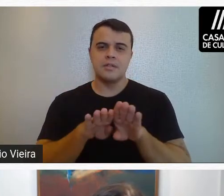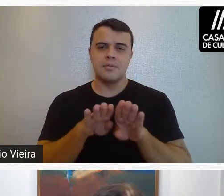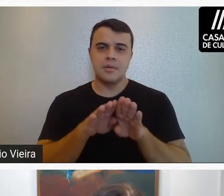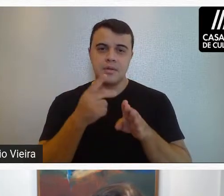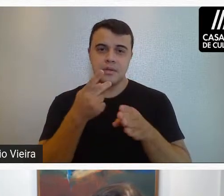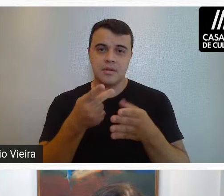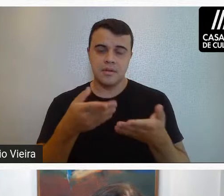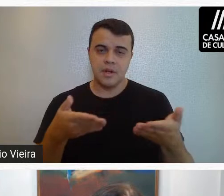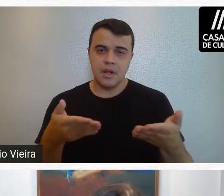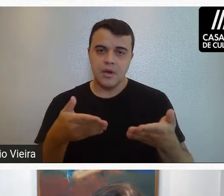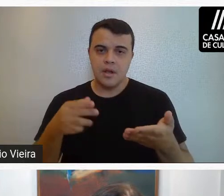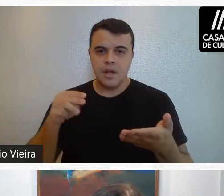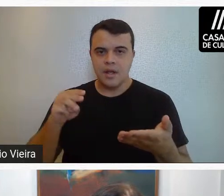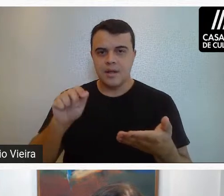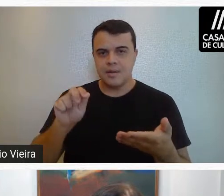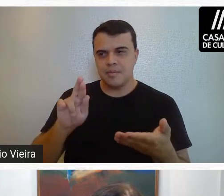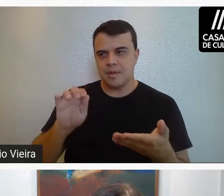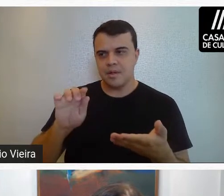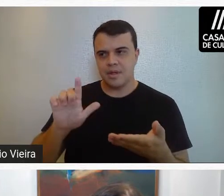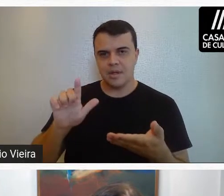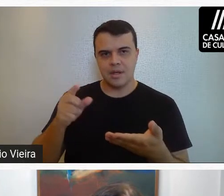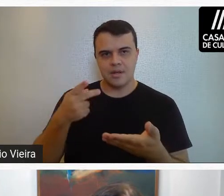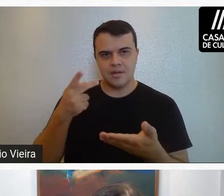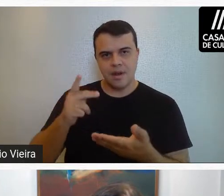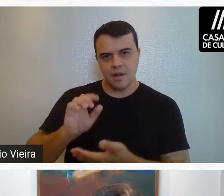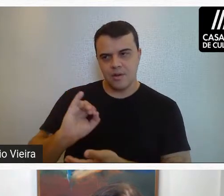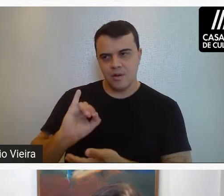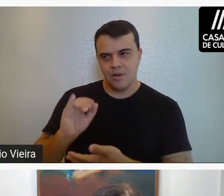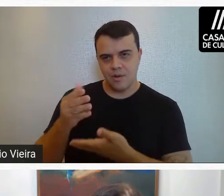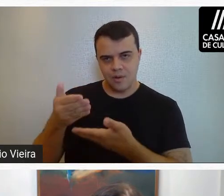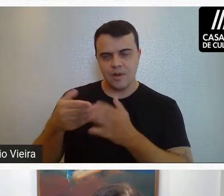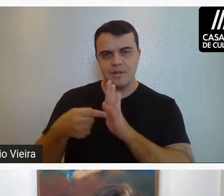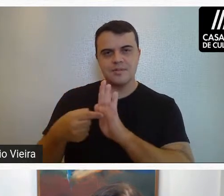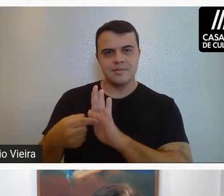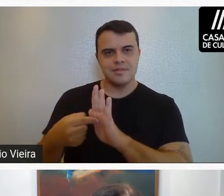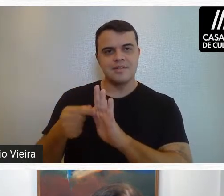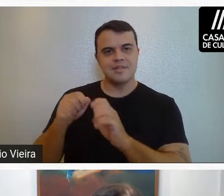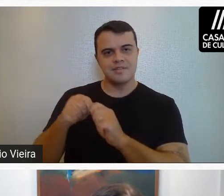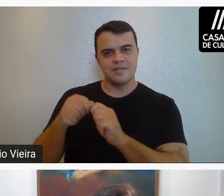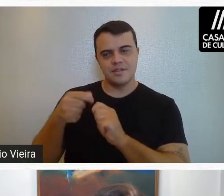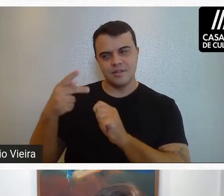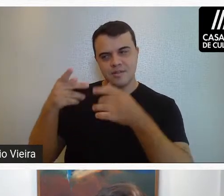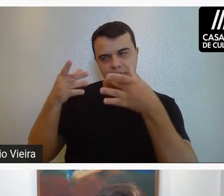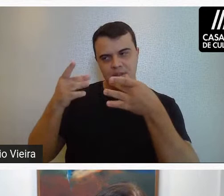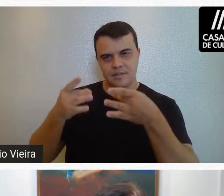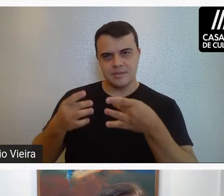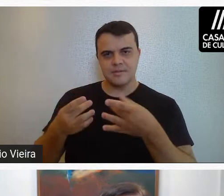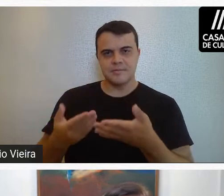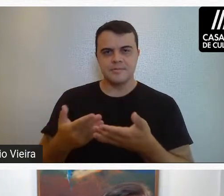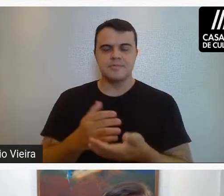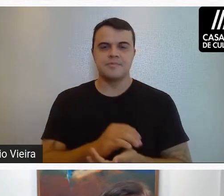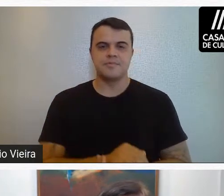passar a palavra para a Marília, só dar um oi aí para o pessoal e também fazer a audiodescrição.